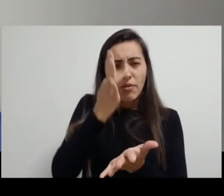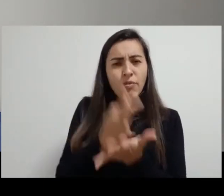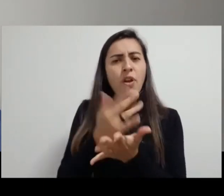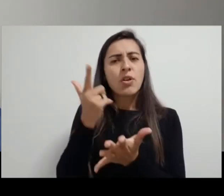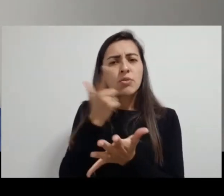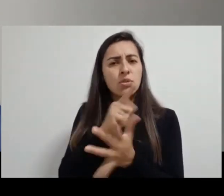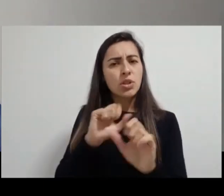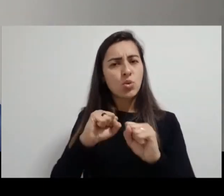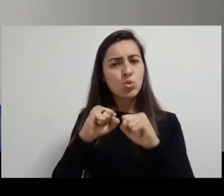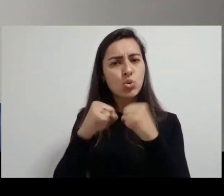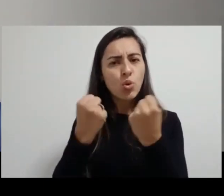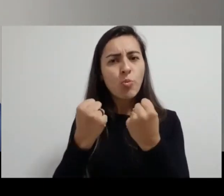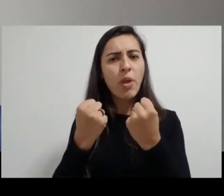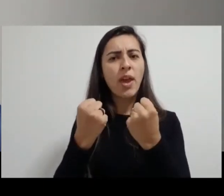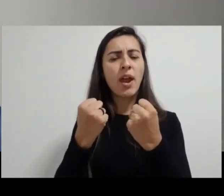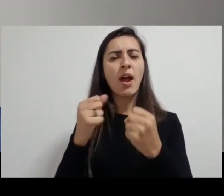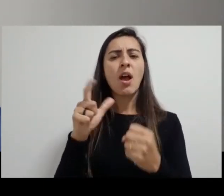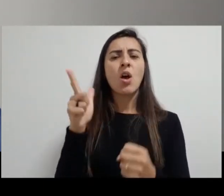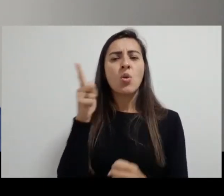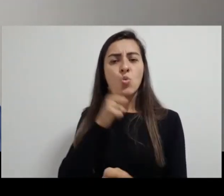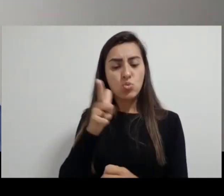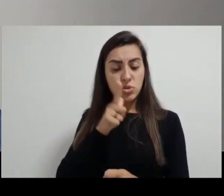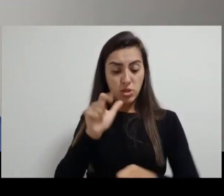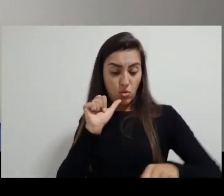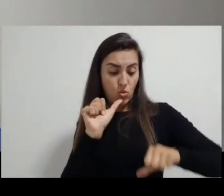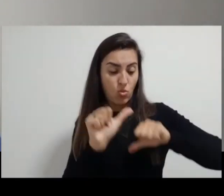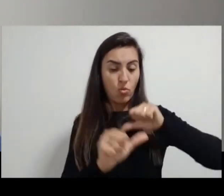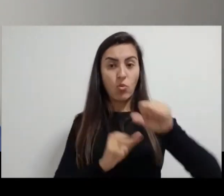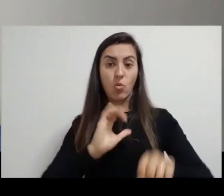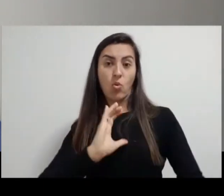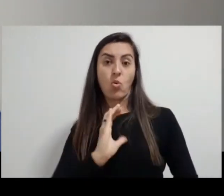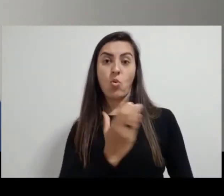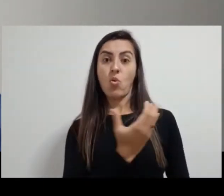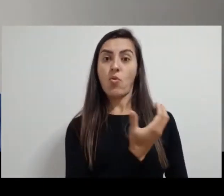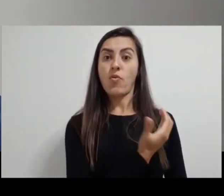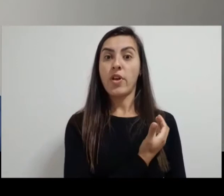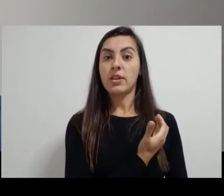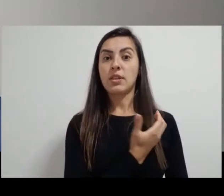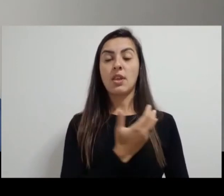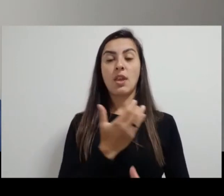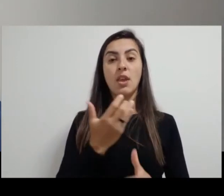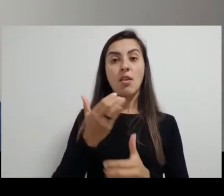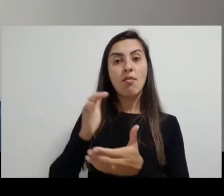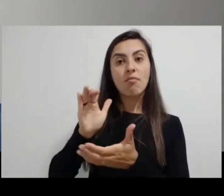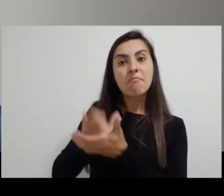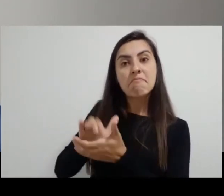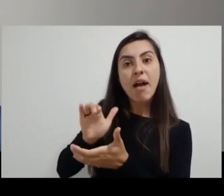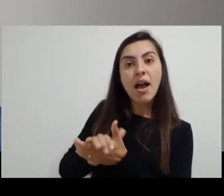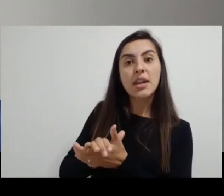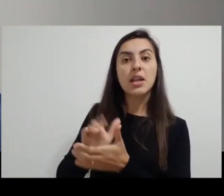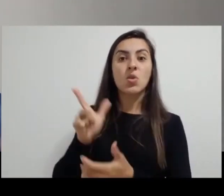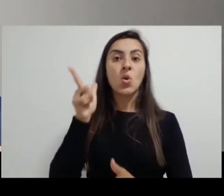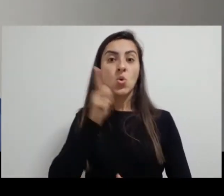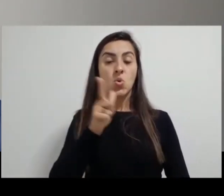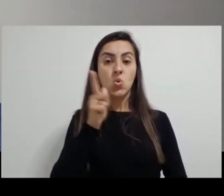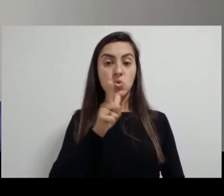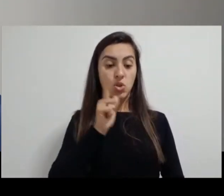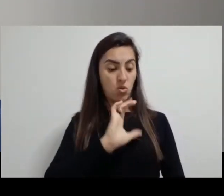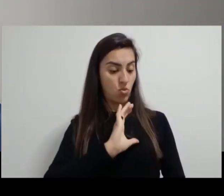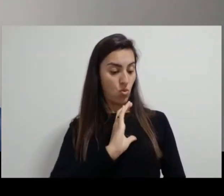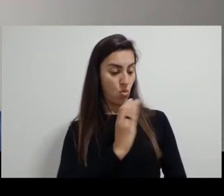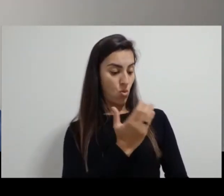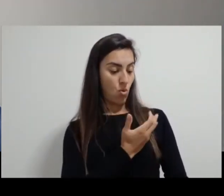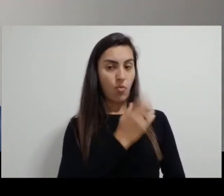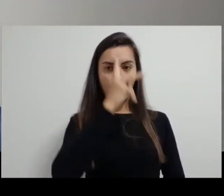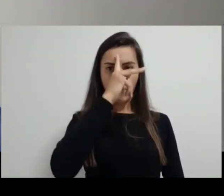dificuldades e até mesmo converter o coração do seu cônjuge, ou até mesmo converter